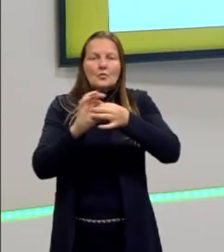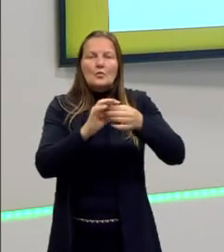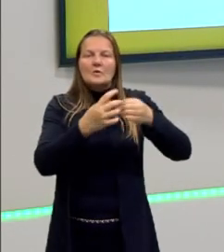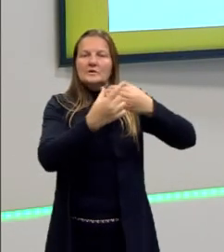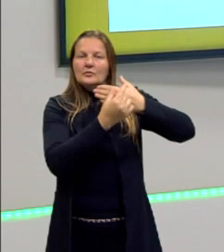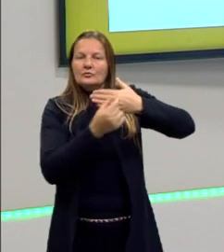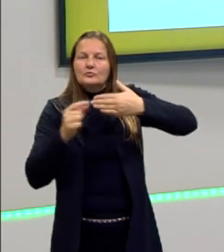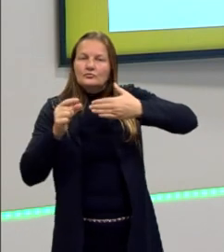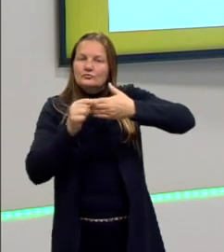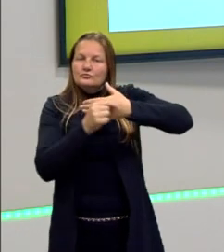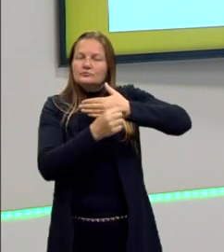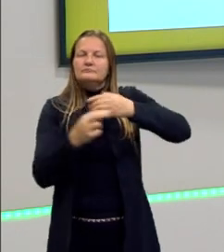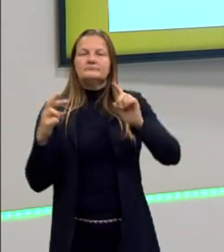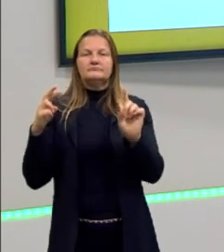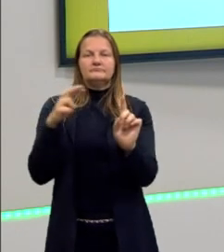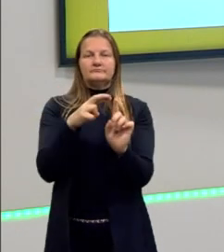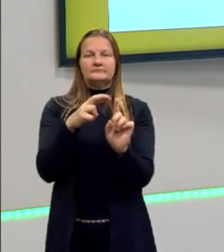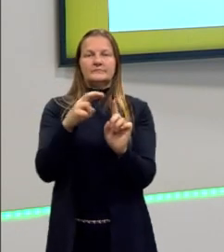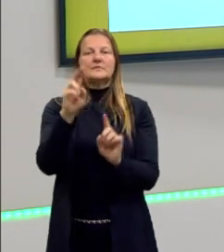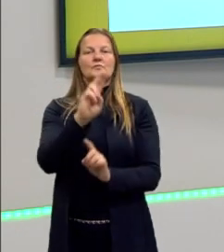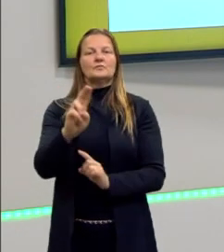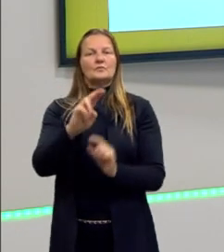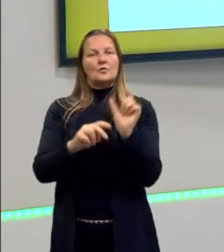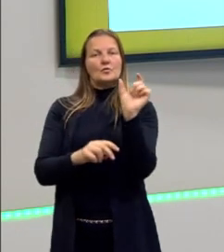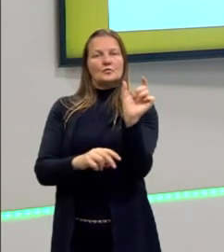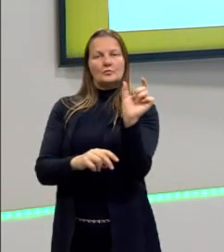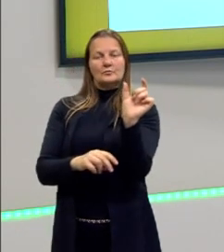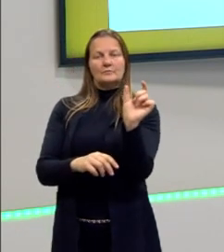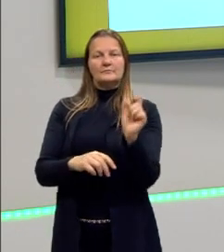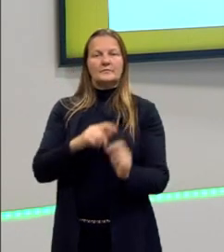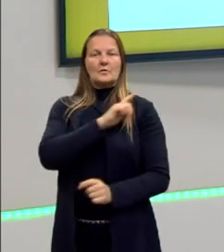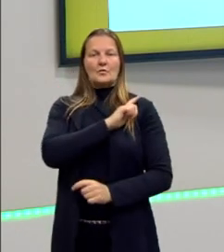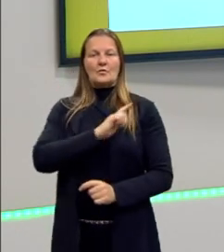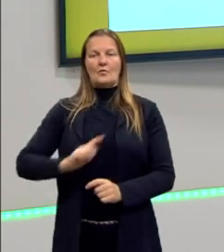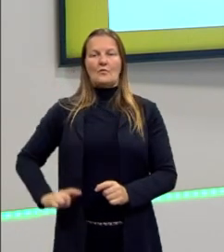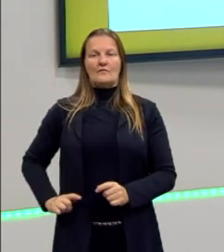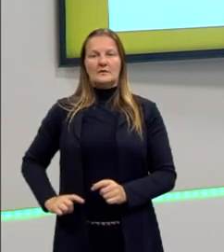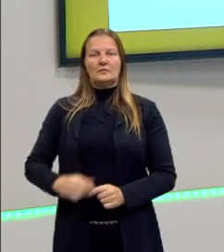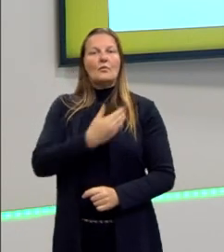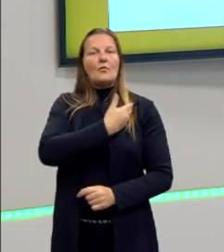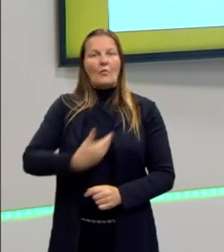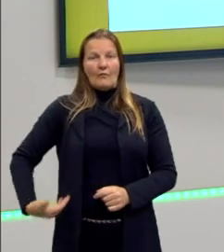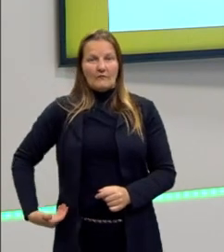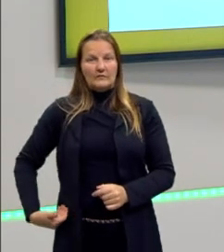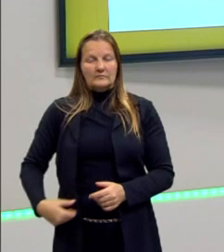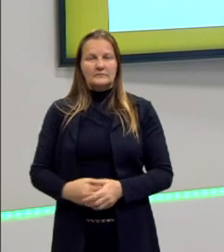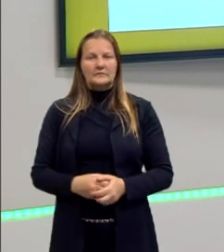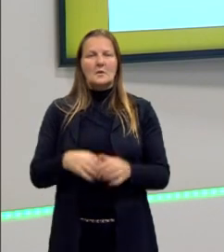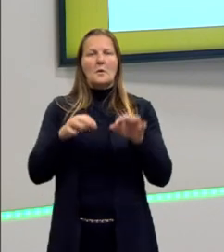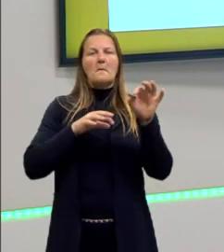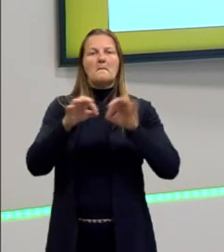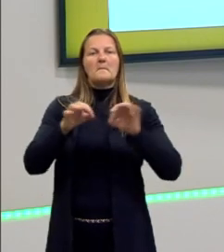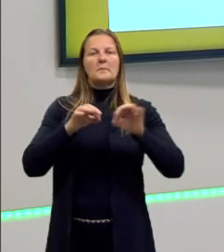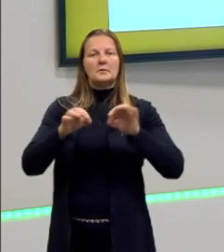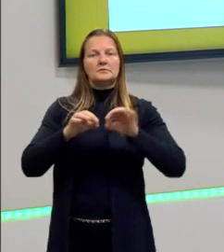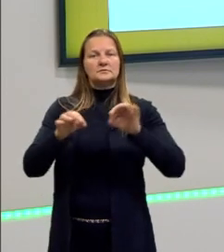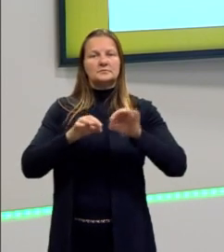é aquela em que eu usei um nome, o governo. O governo promove um projeto